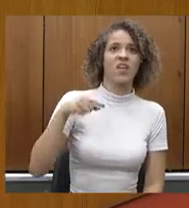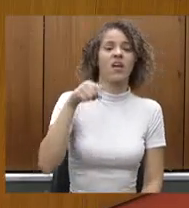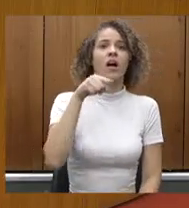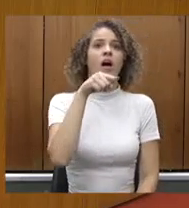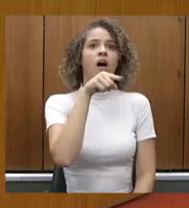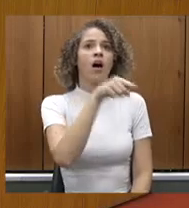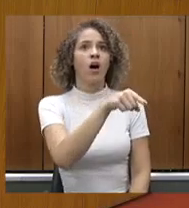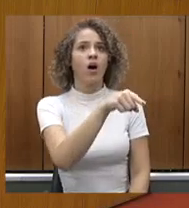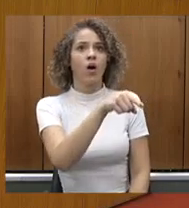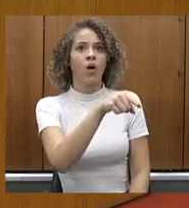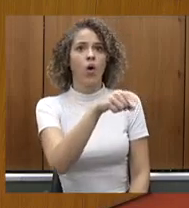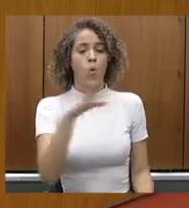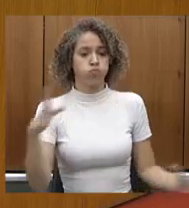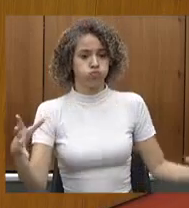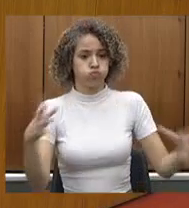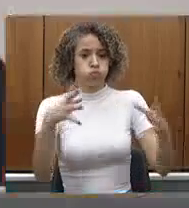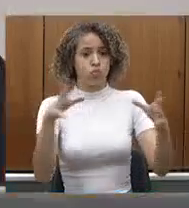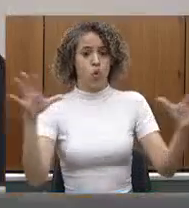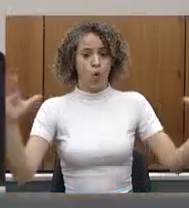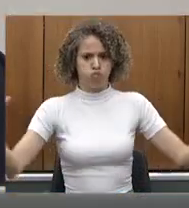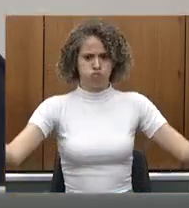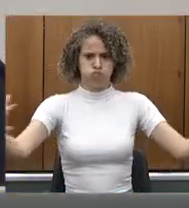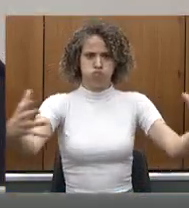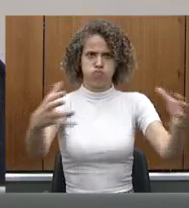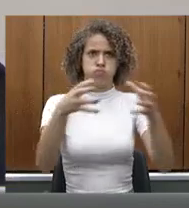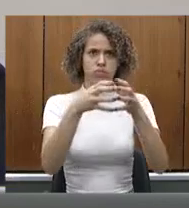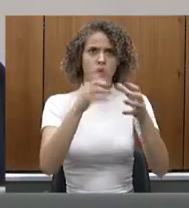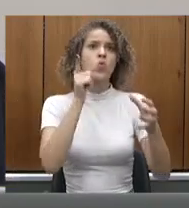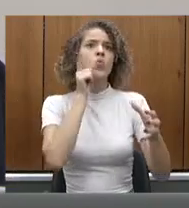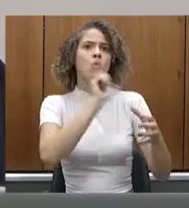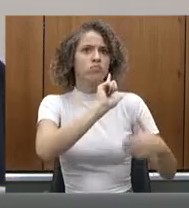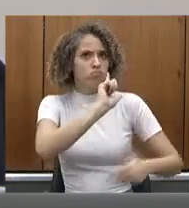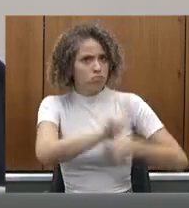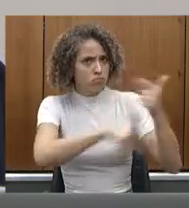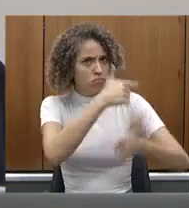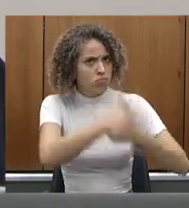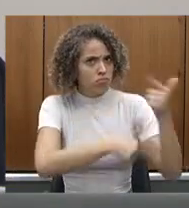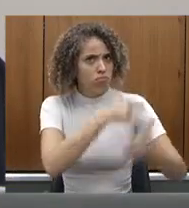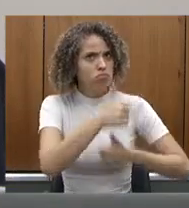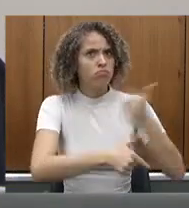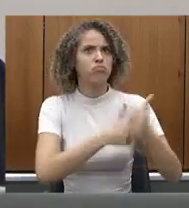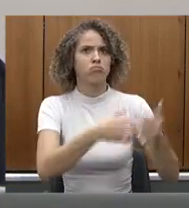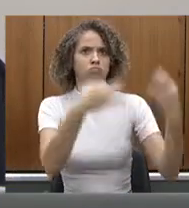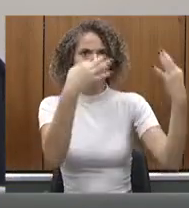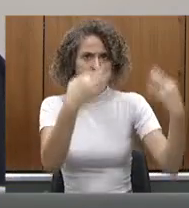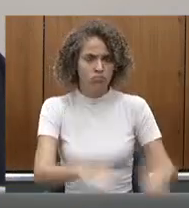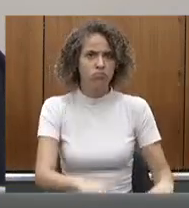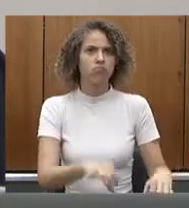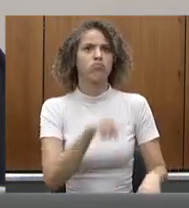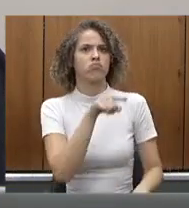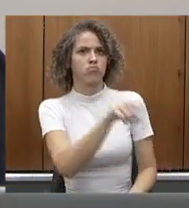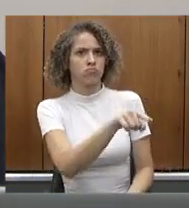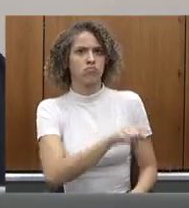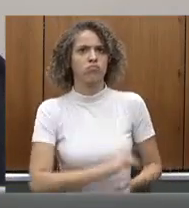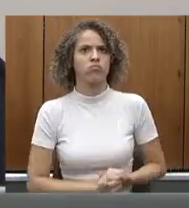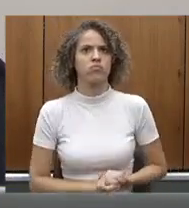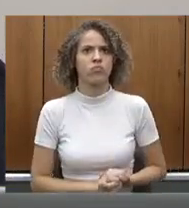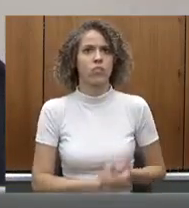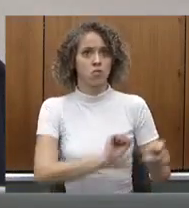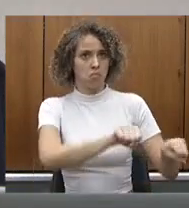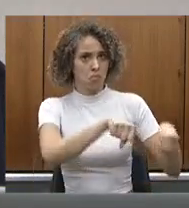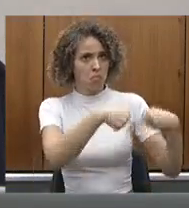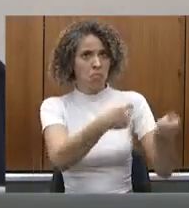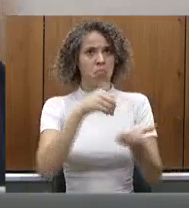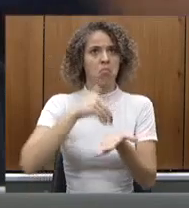que uniu as duas regiões e possibilitou que o trabalho fosse feito e os recursos fossem o empenho da